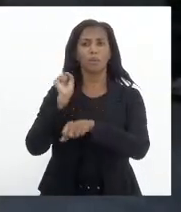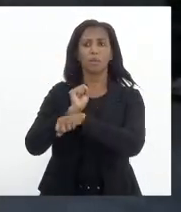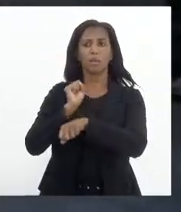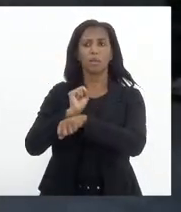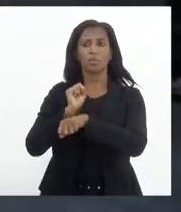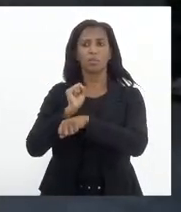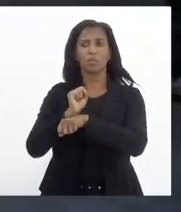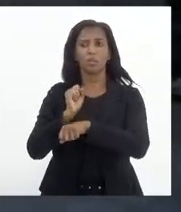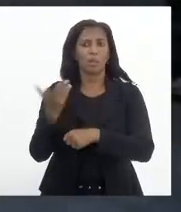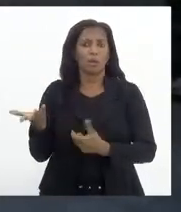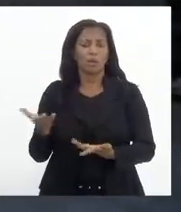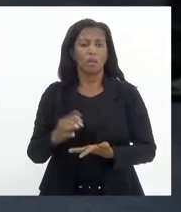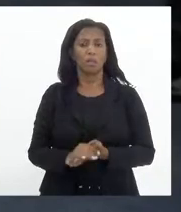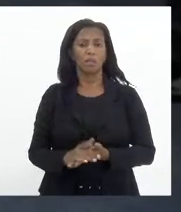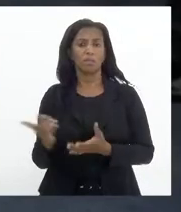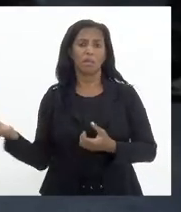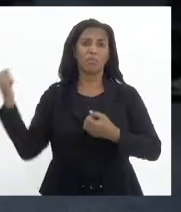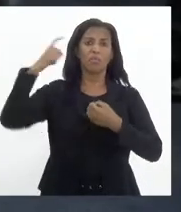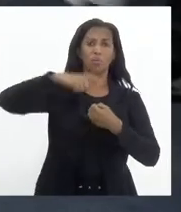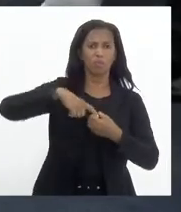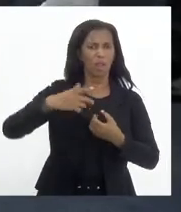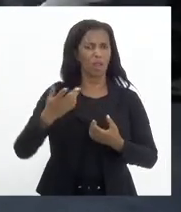E aí, necessariamente, ele tem que voltar.